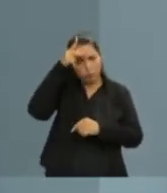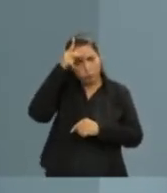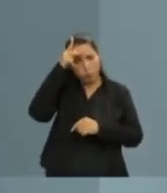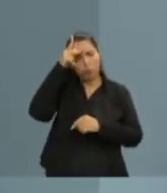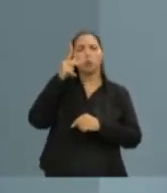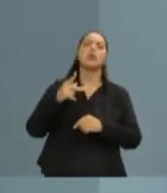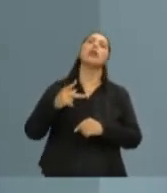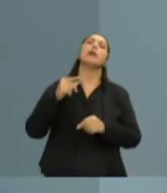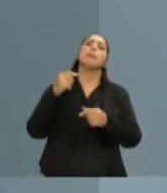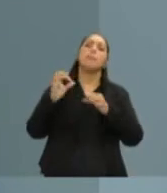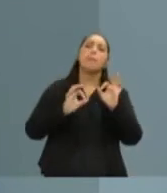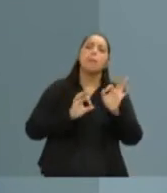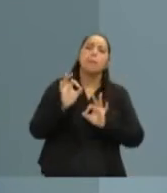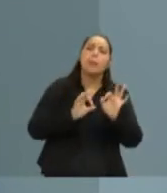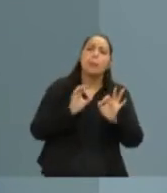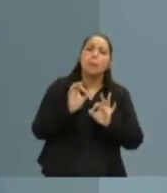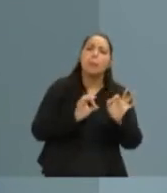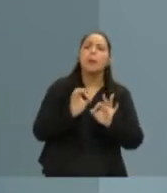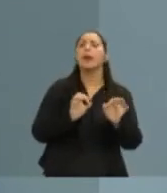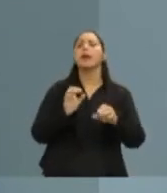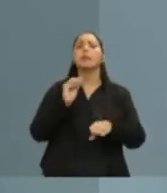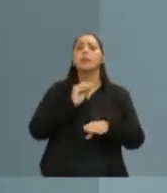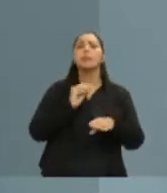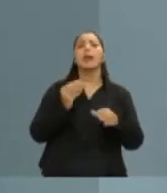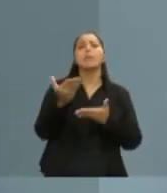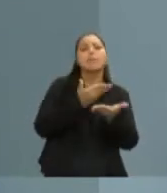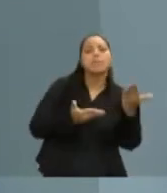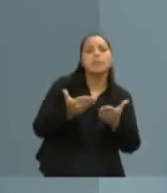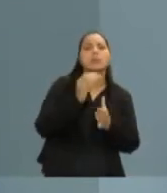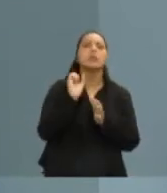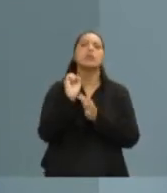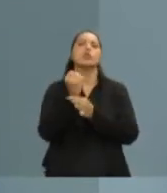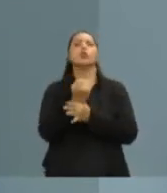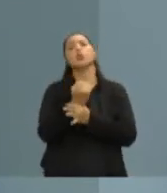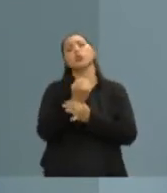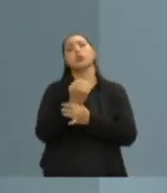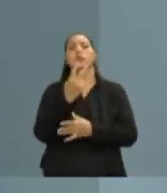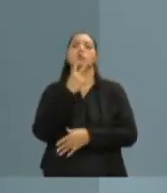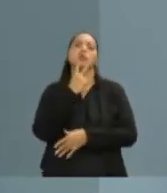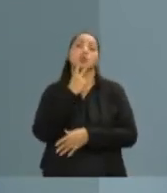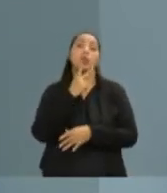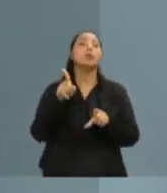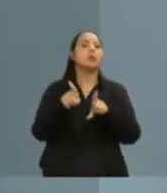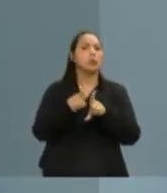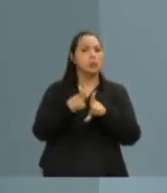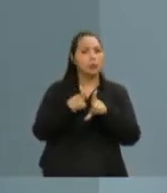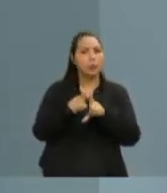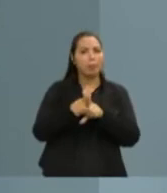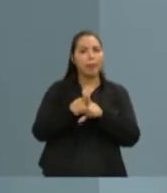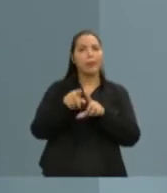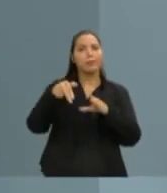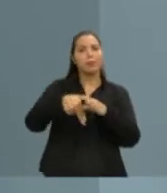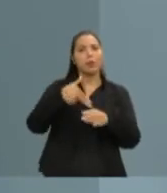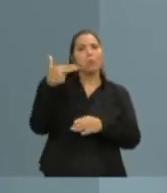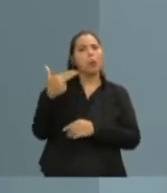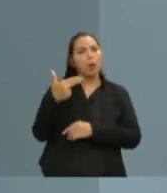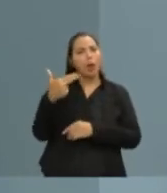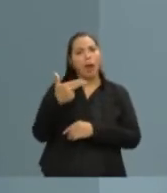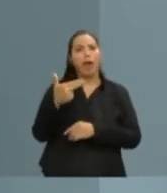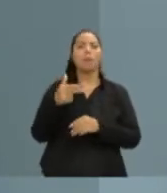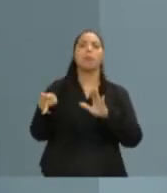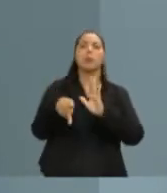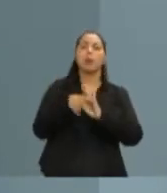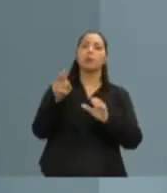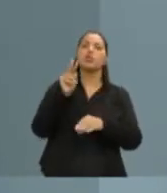garantir a vida e a segurança dos moradores de Vitória. Inicialmente, nós regularizaremos o porte de arma dos 79 agentes da guarda,